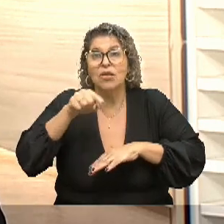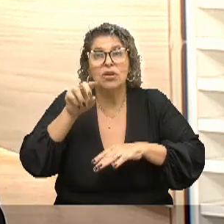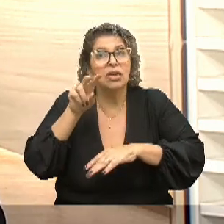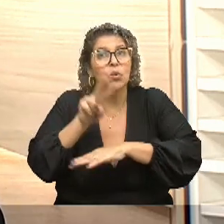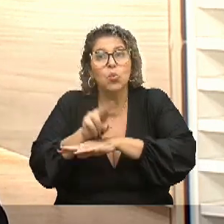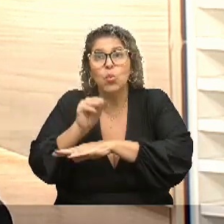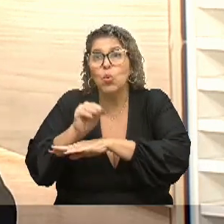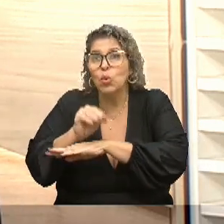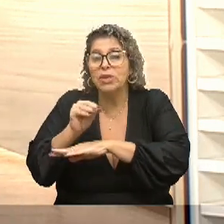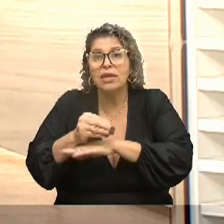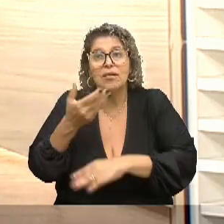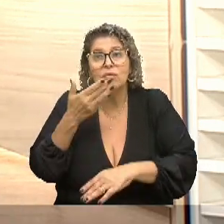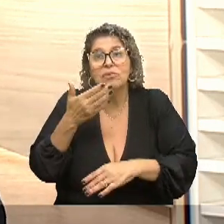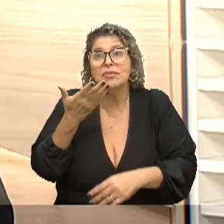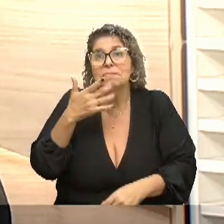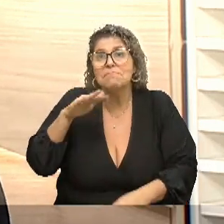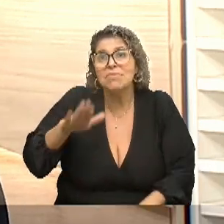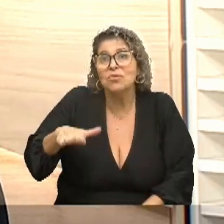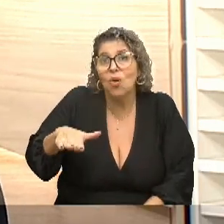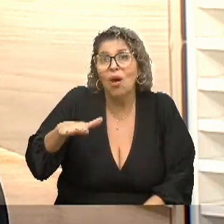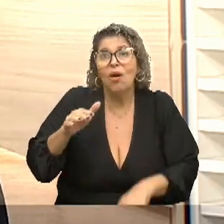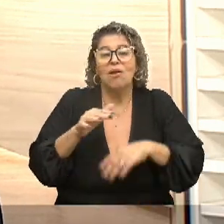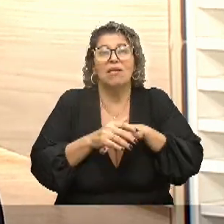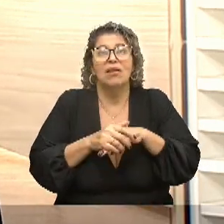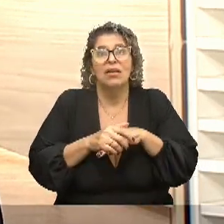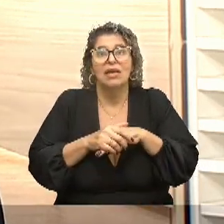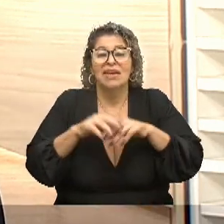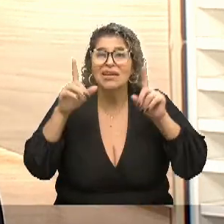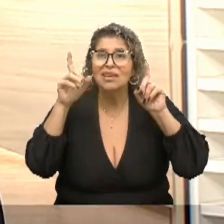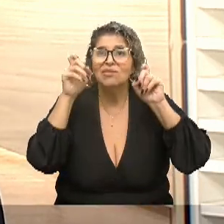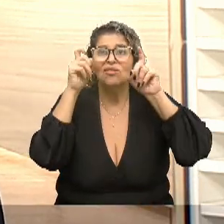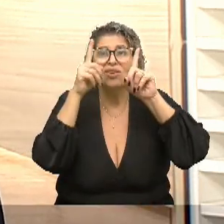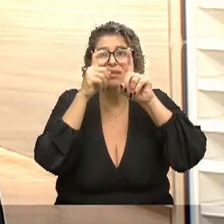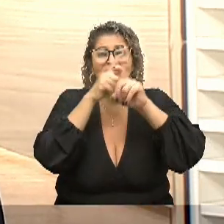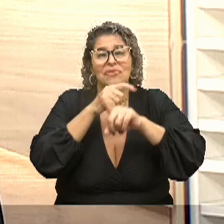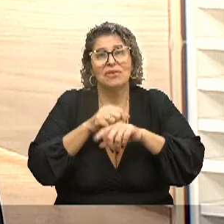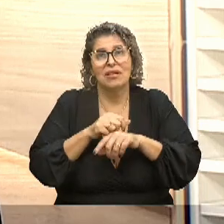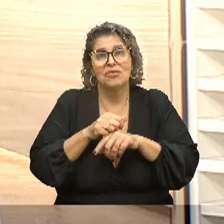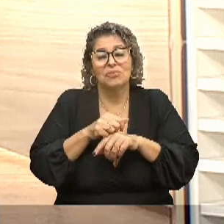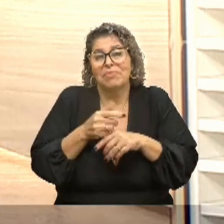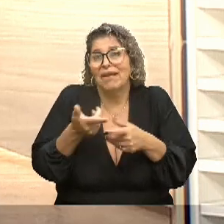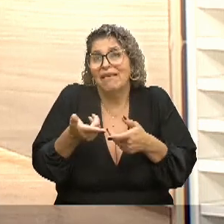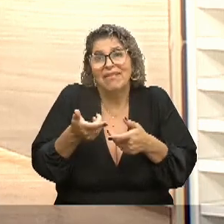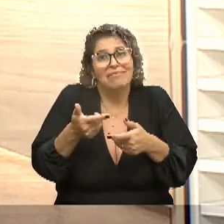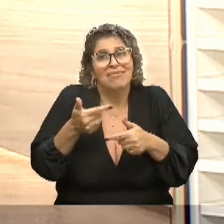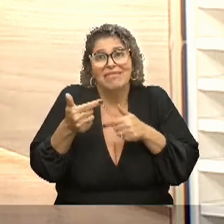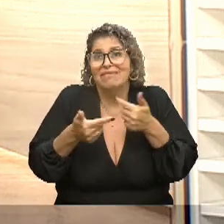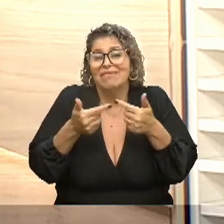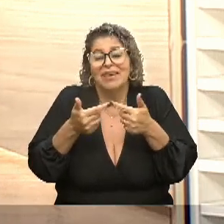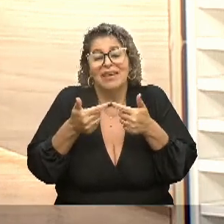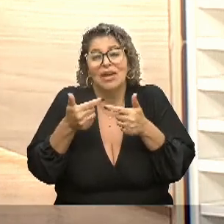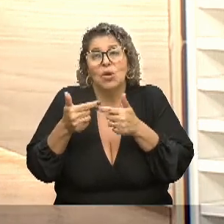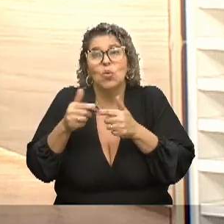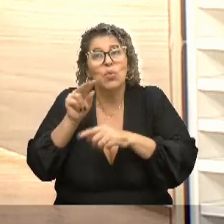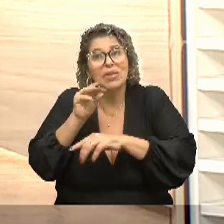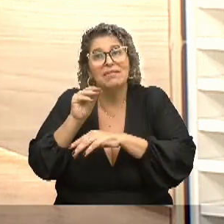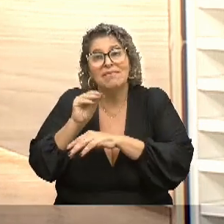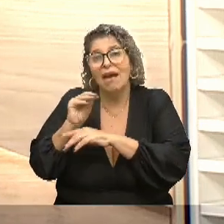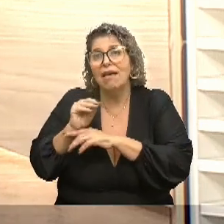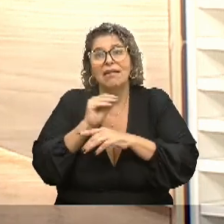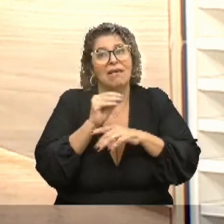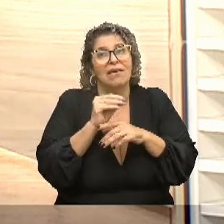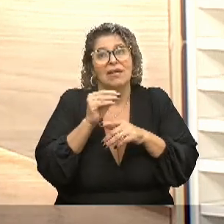novos, né? E que tem toda essa dificuldade para lidar com isso. Então, para as famílias, de fato, é muito difícil, né?